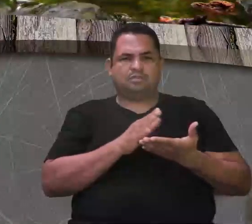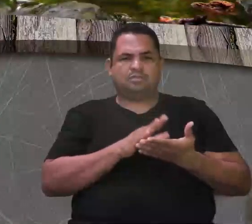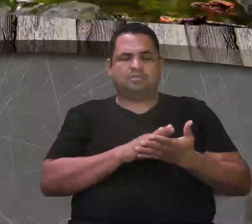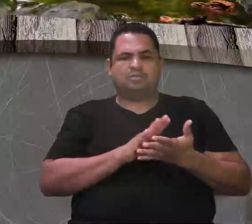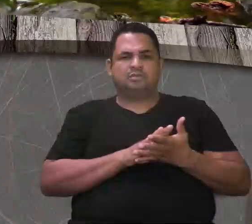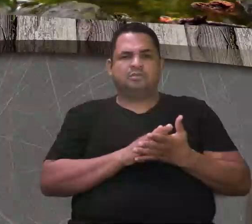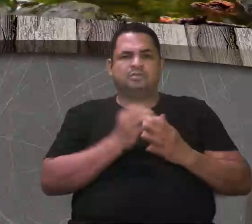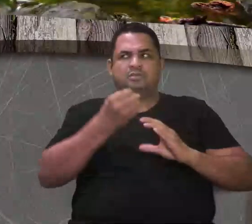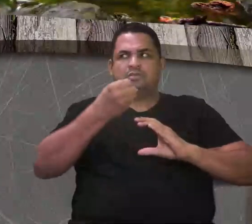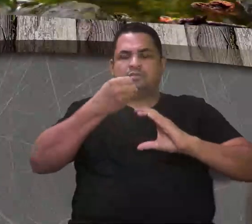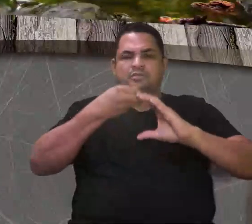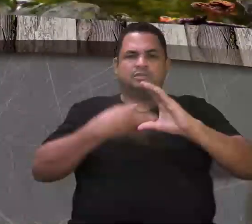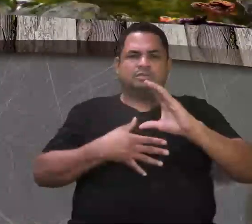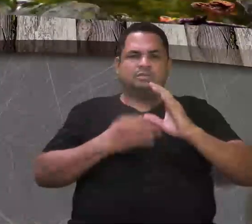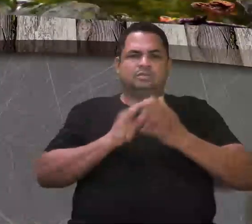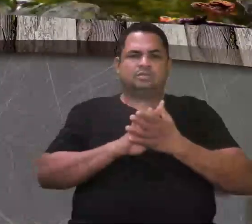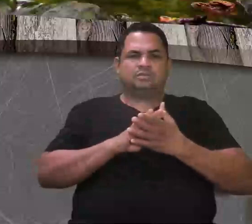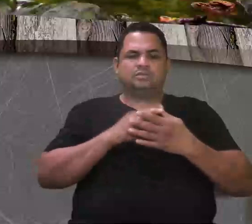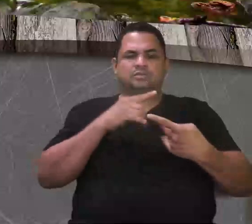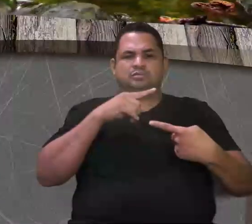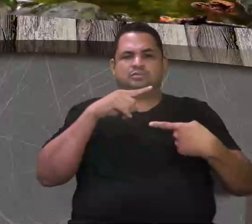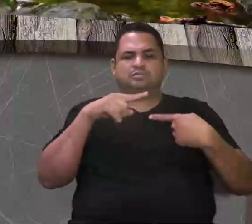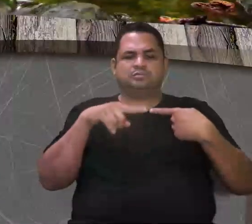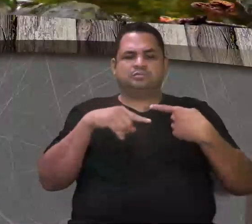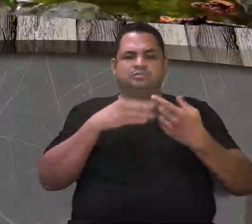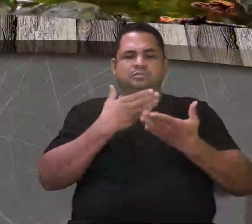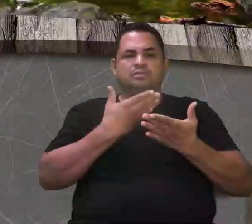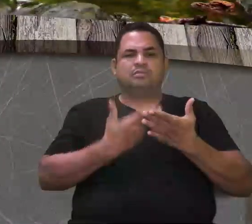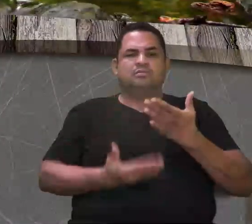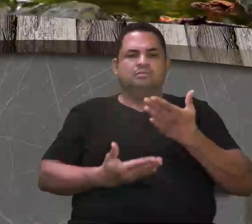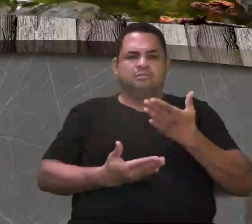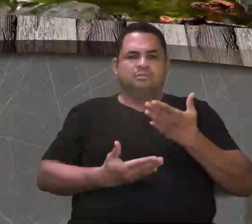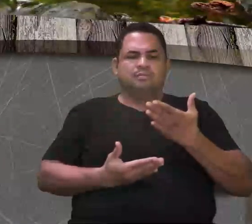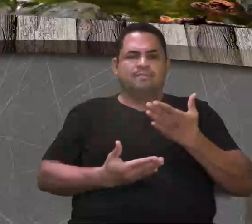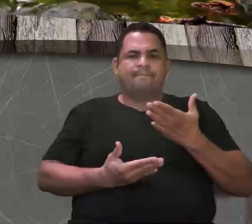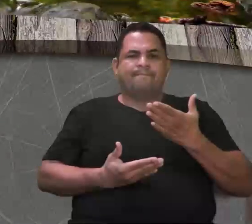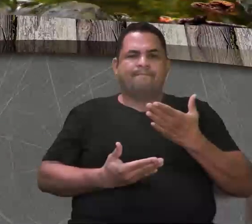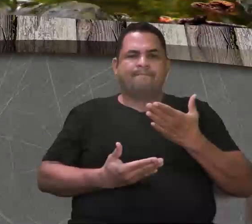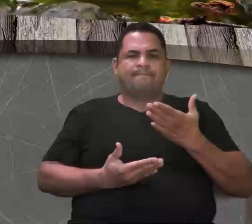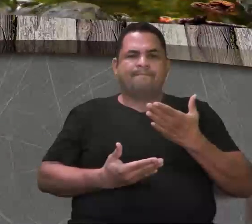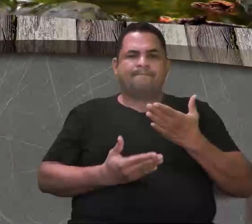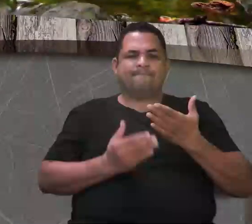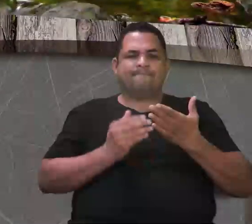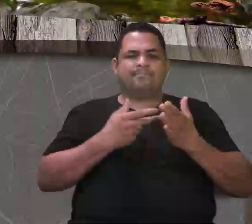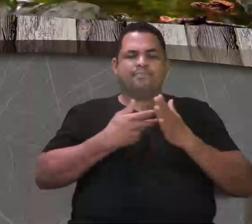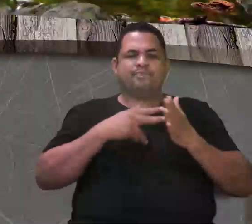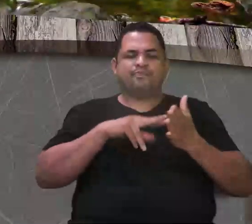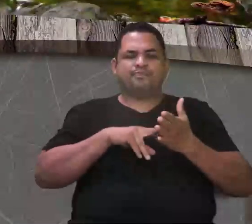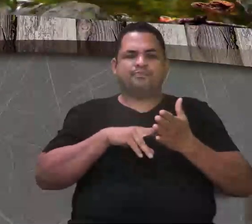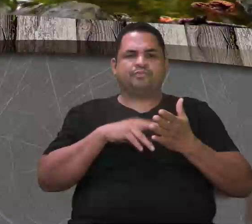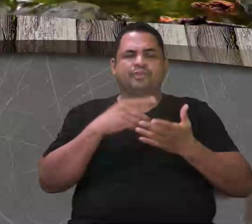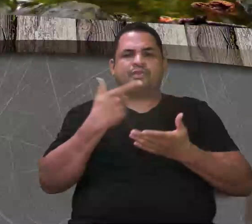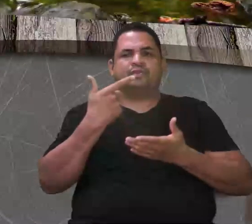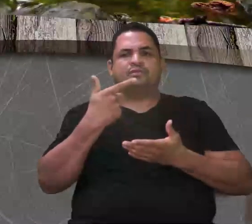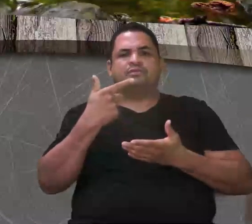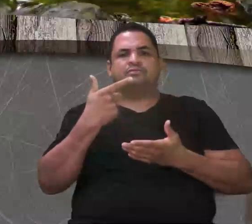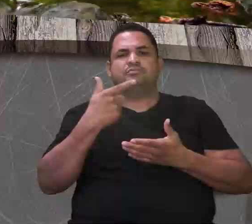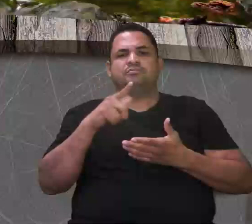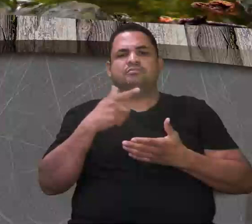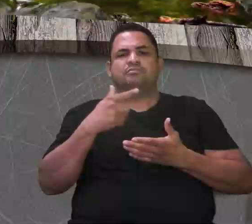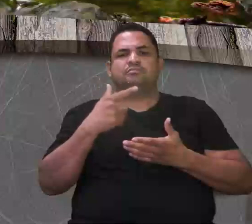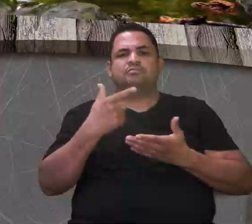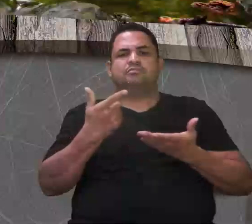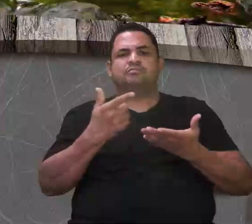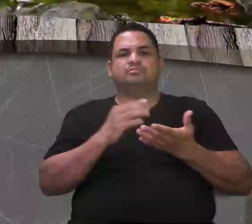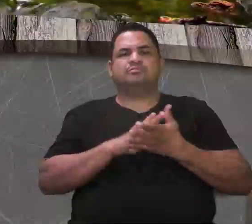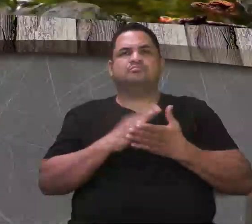a função de uma estrutura, ela perde, né? Perde o sentido. seja, não tem mais hoje